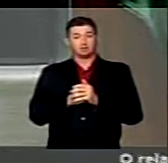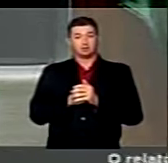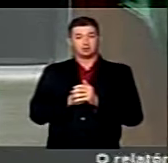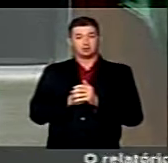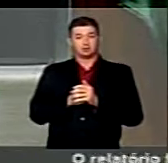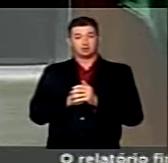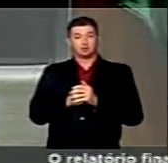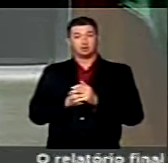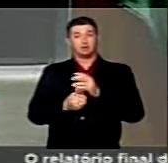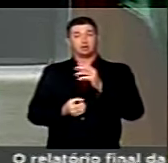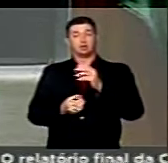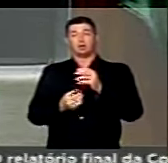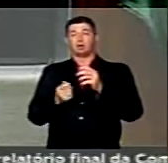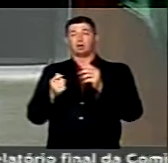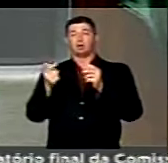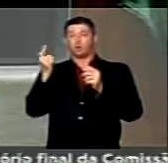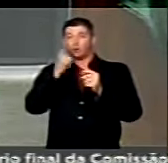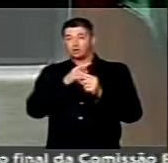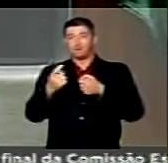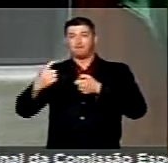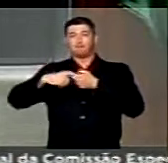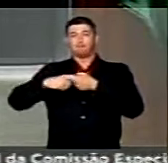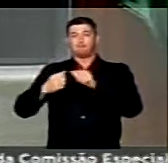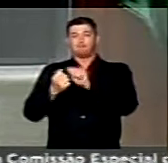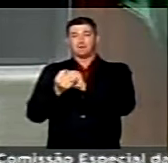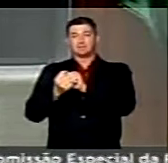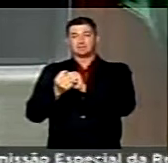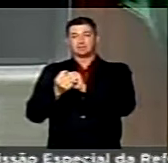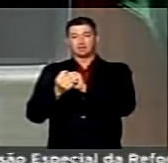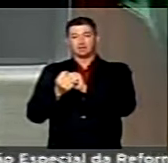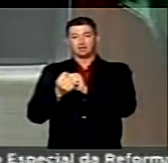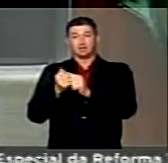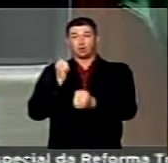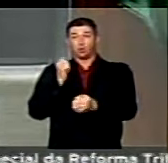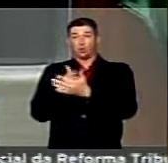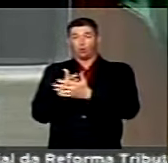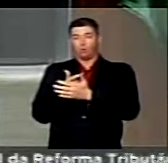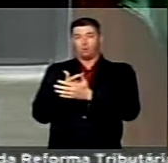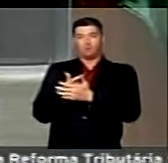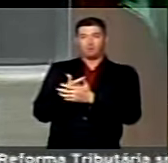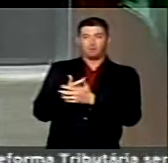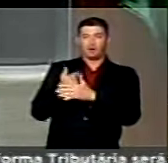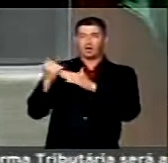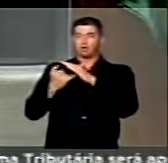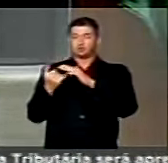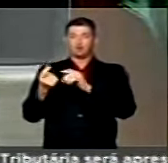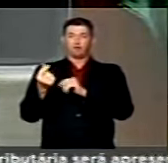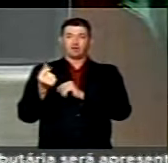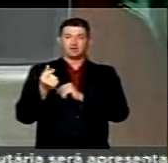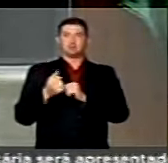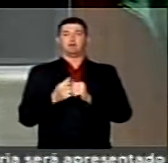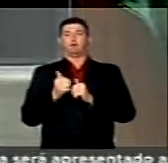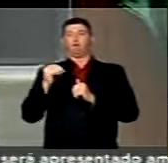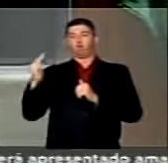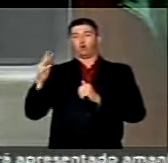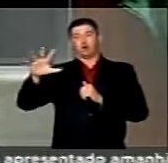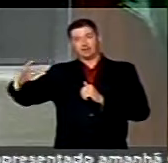constituir parcerias, adquirir instituições financeiras,